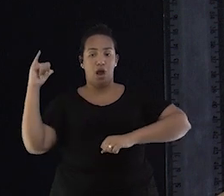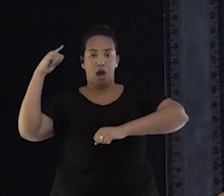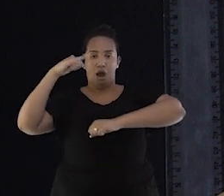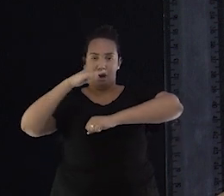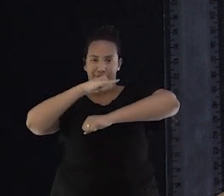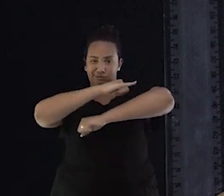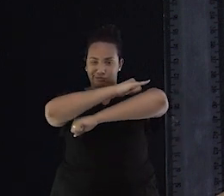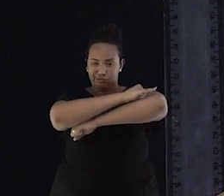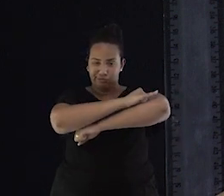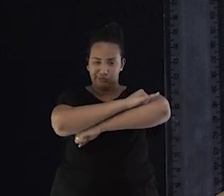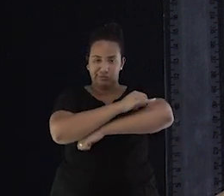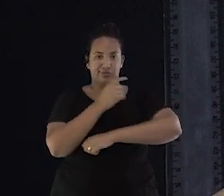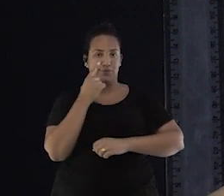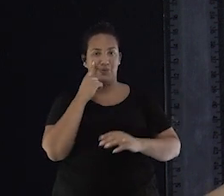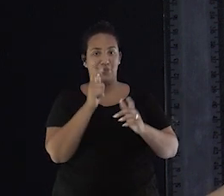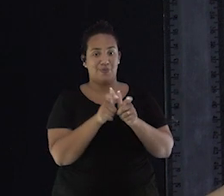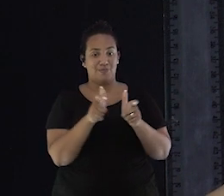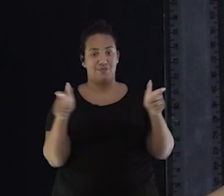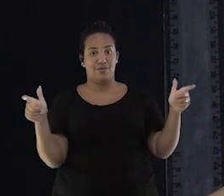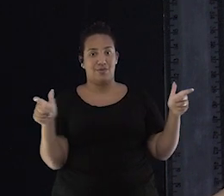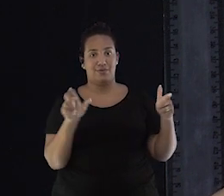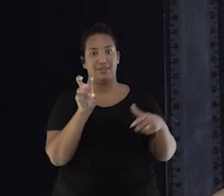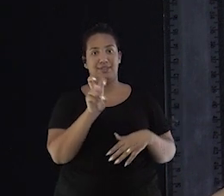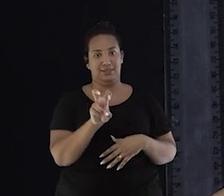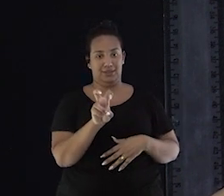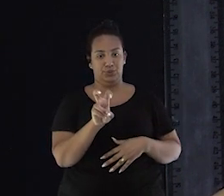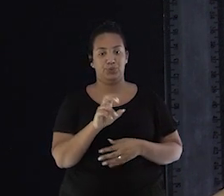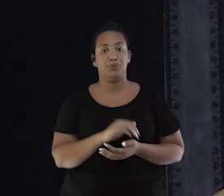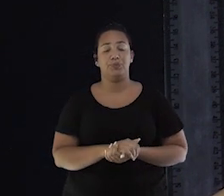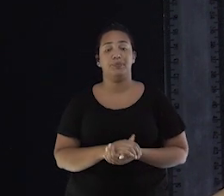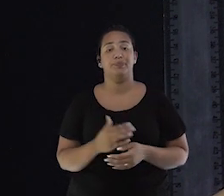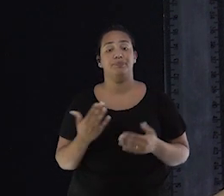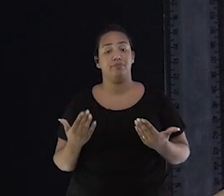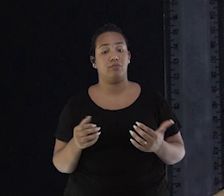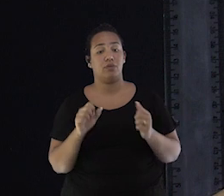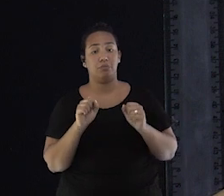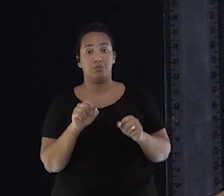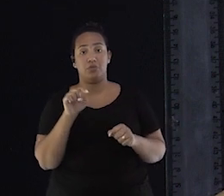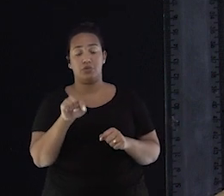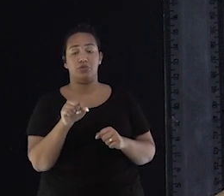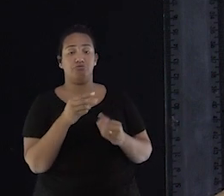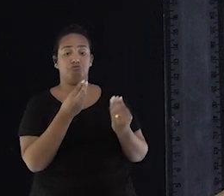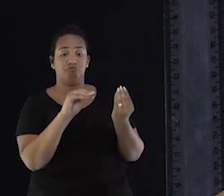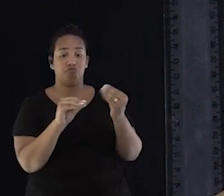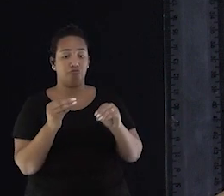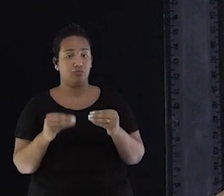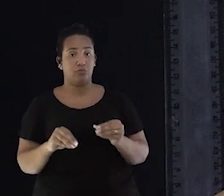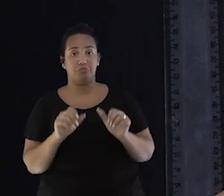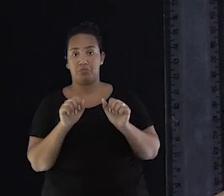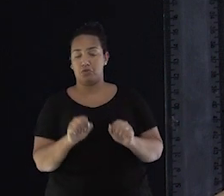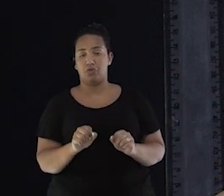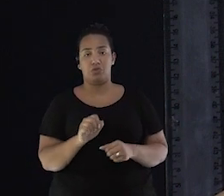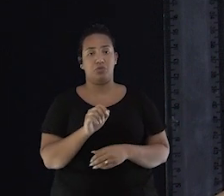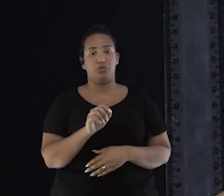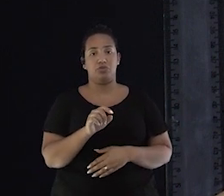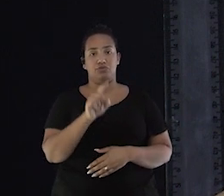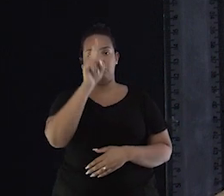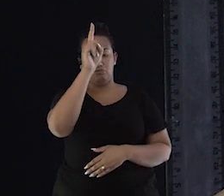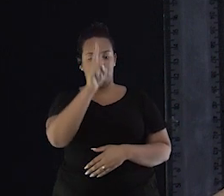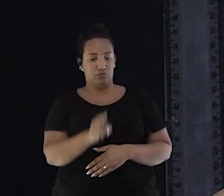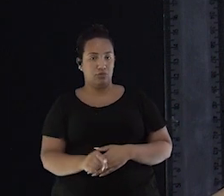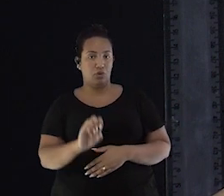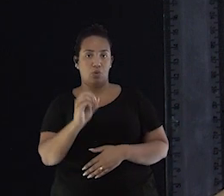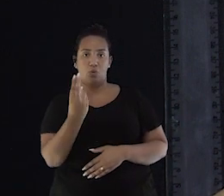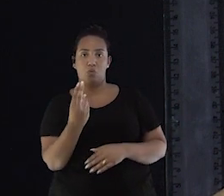cinco quadradinhos. eles podem estar distribuídos no jogo, tanto na vertical como na horizontal.